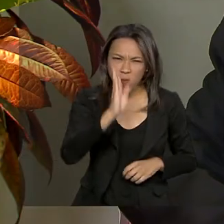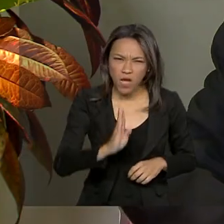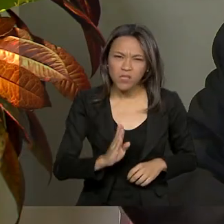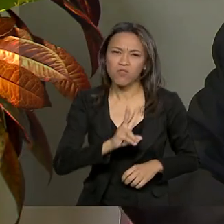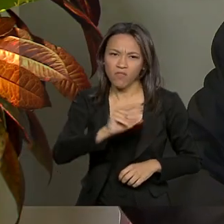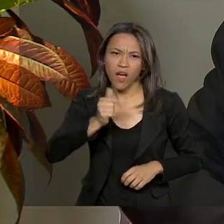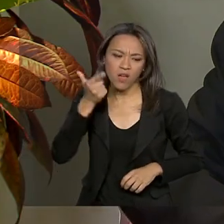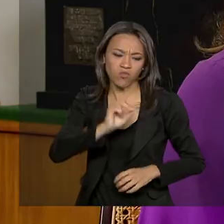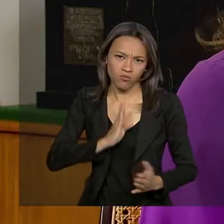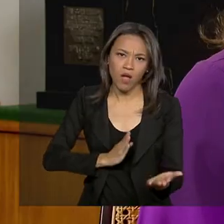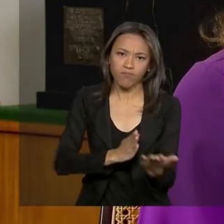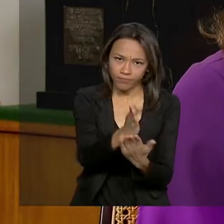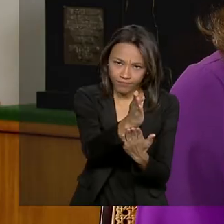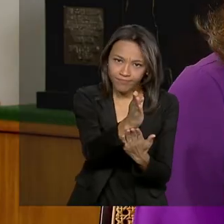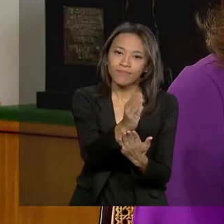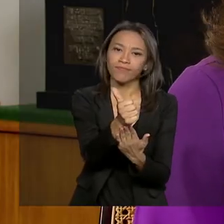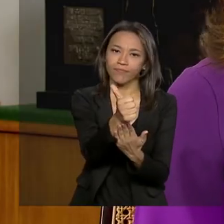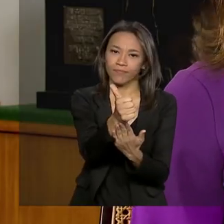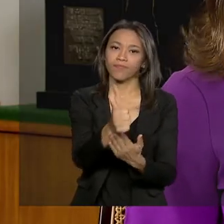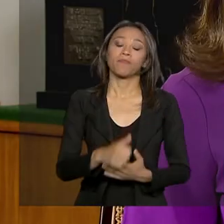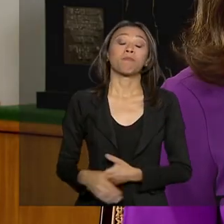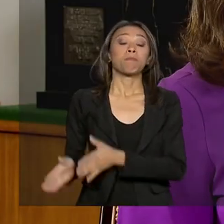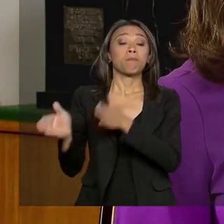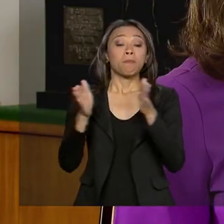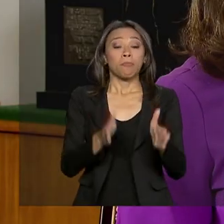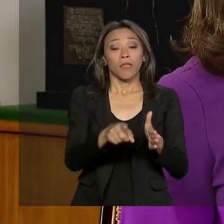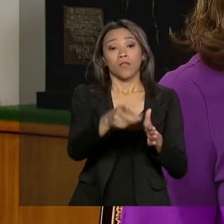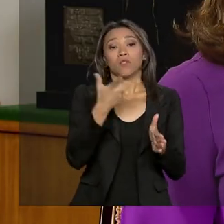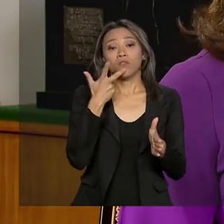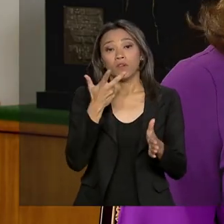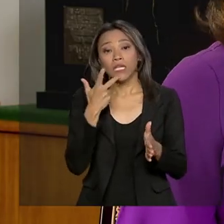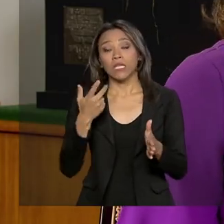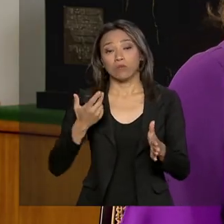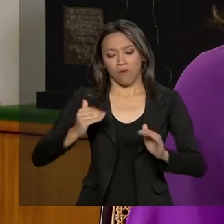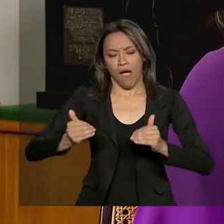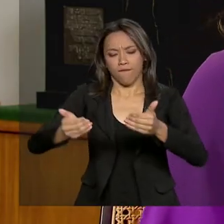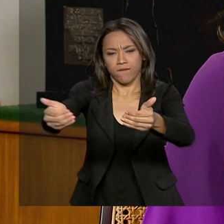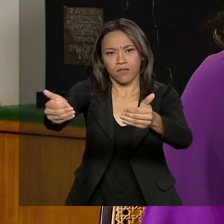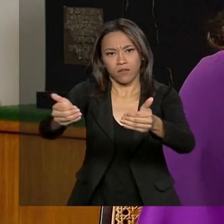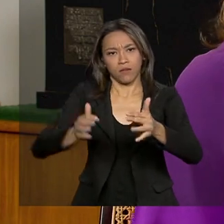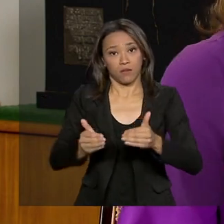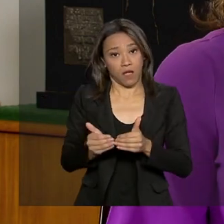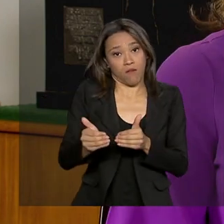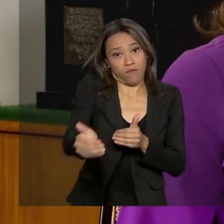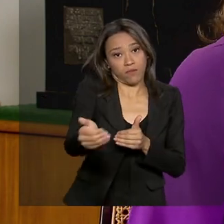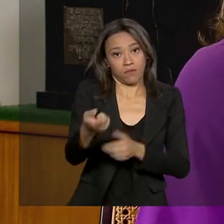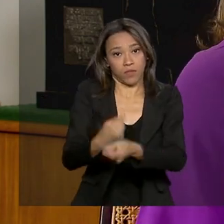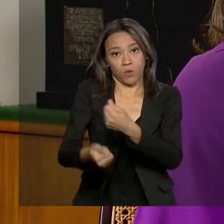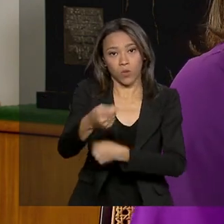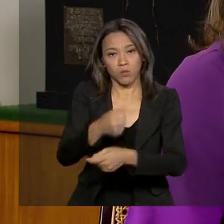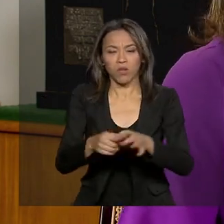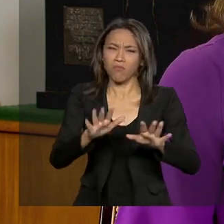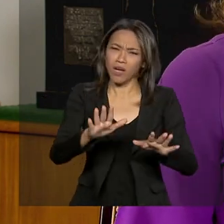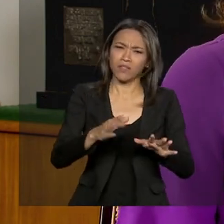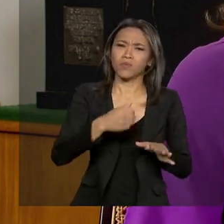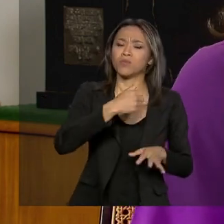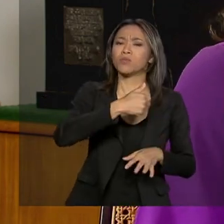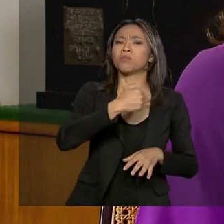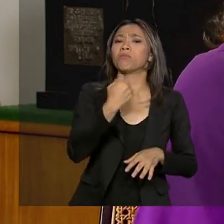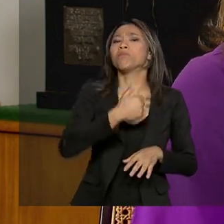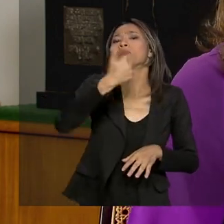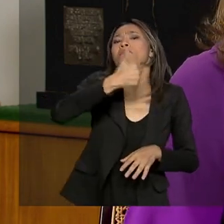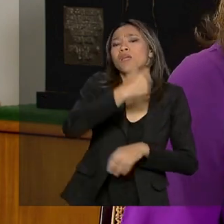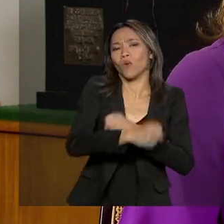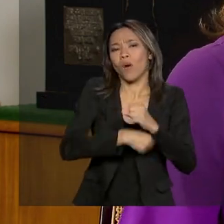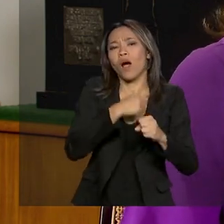certo. A gente está falando desses avanços especificamente na economia, mas aí, é claro, nesse primeiro ano tem aqueles deslizes. O o senhor